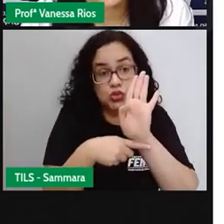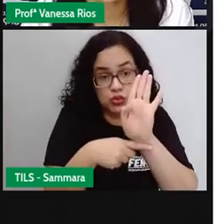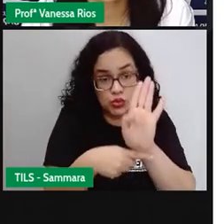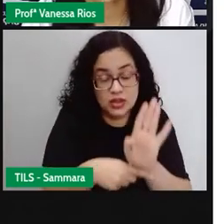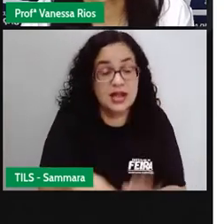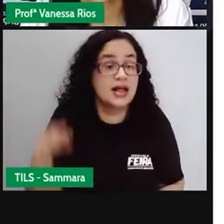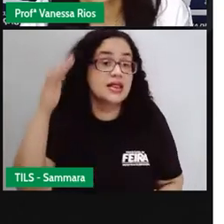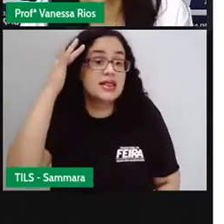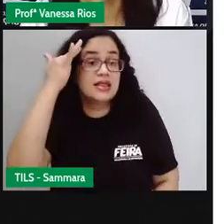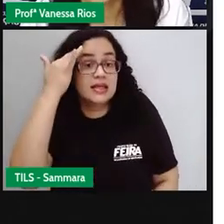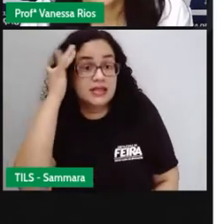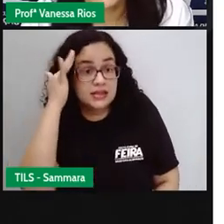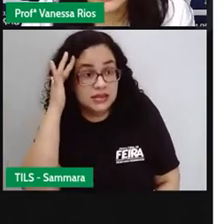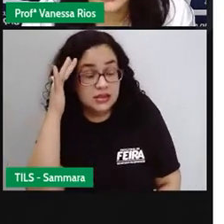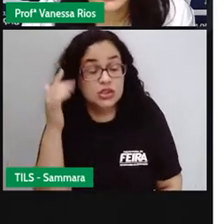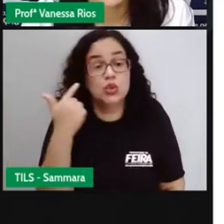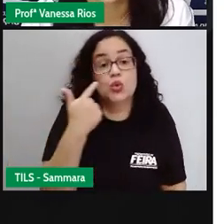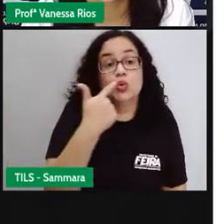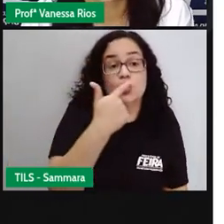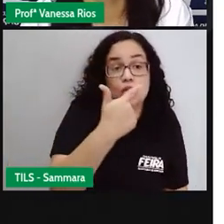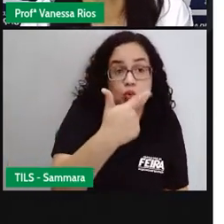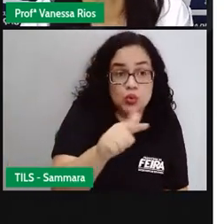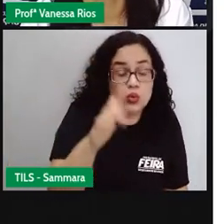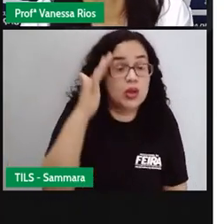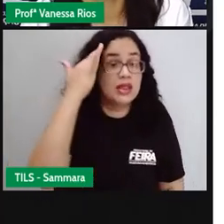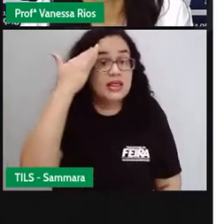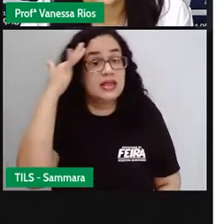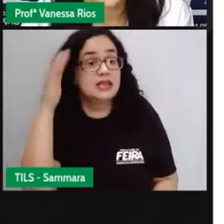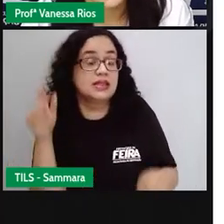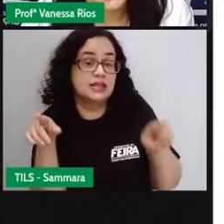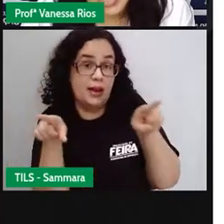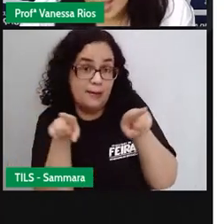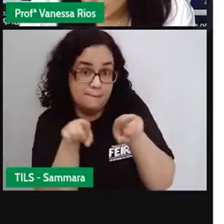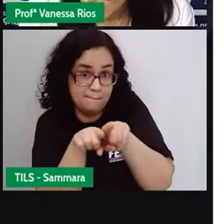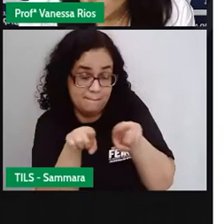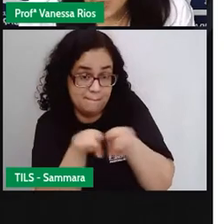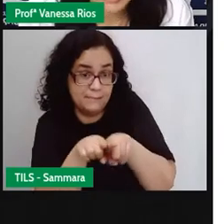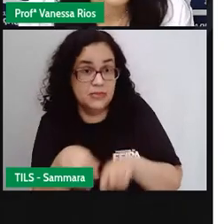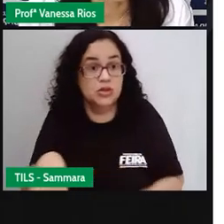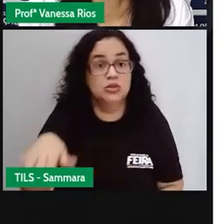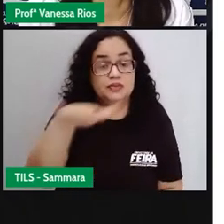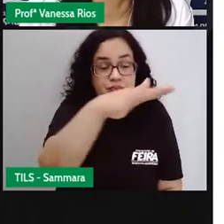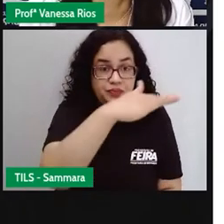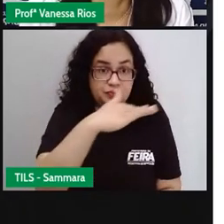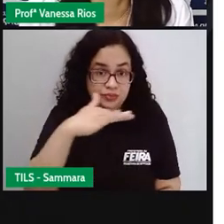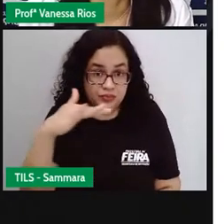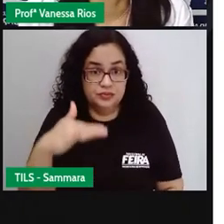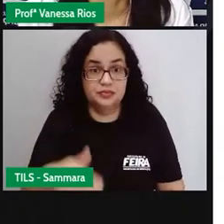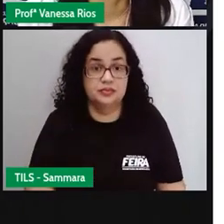a compreender o outro, né? Compreender também o que está ao nosso redor.